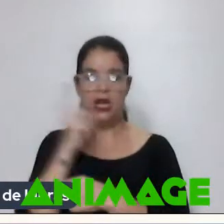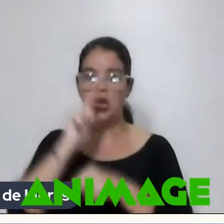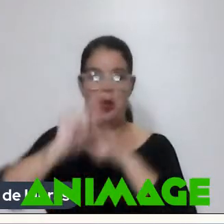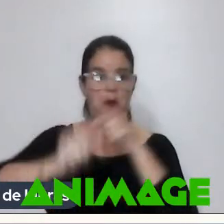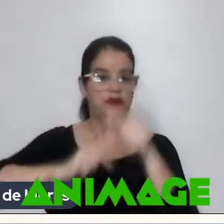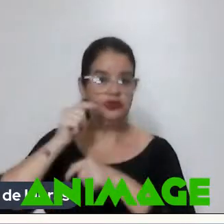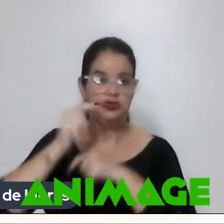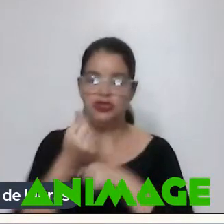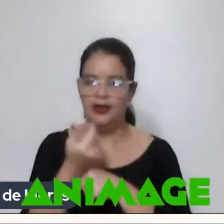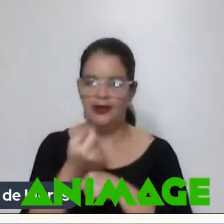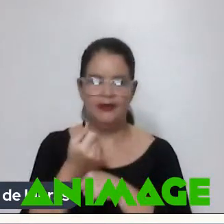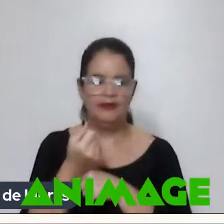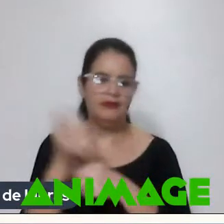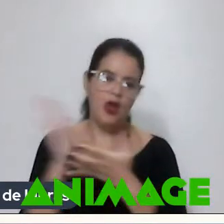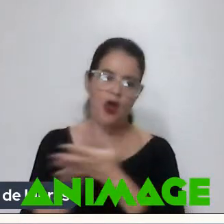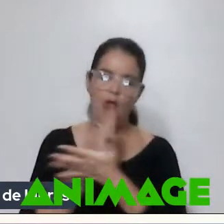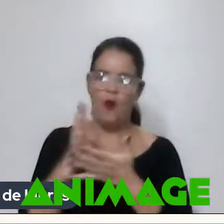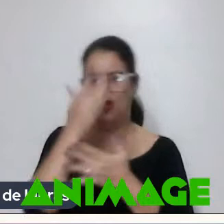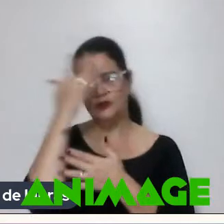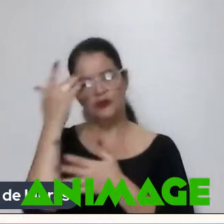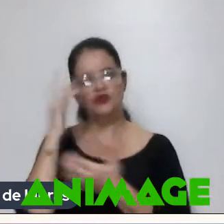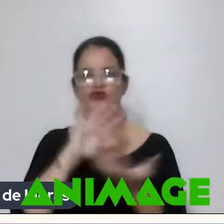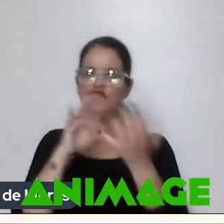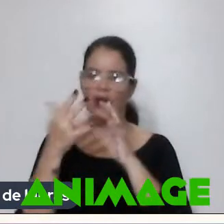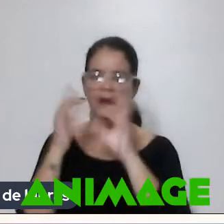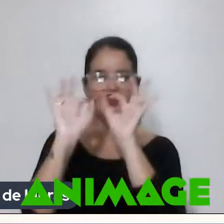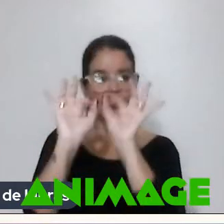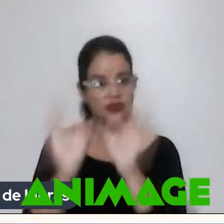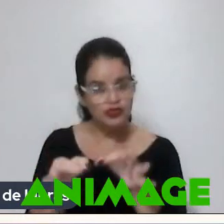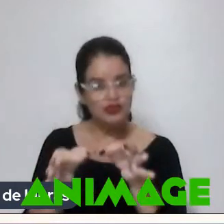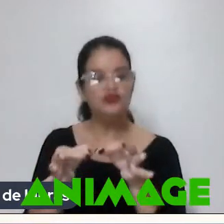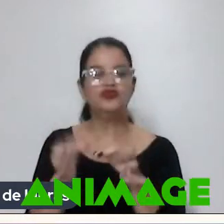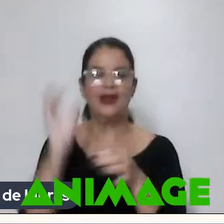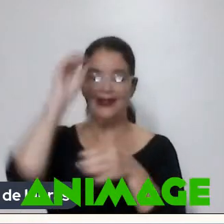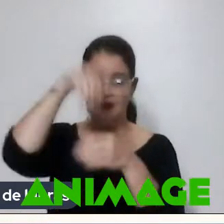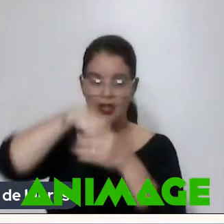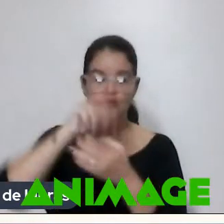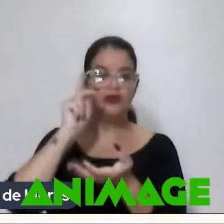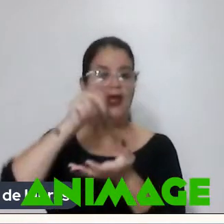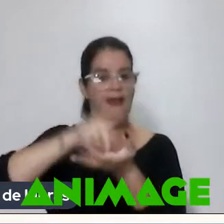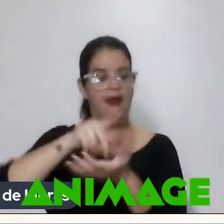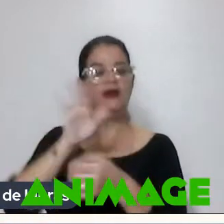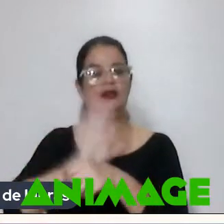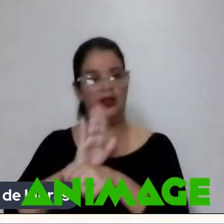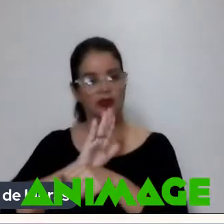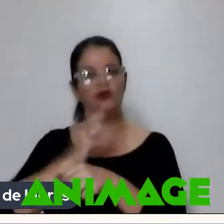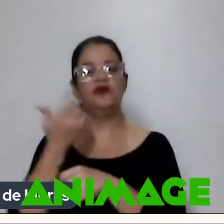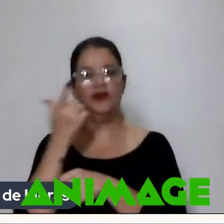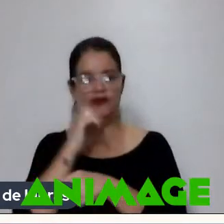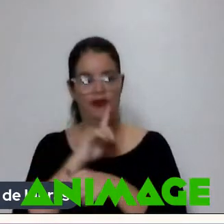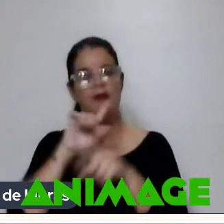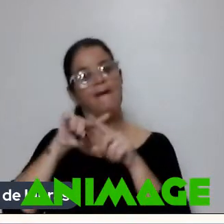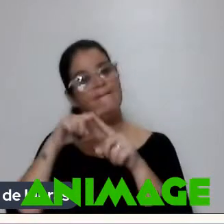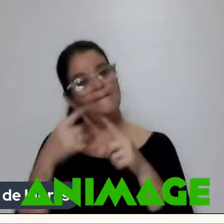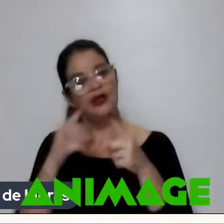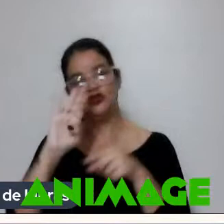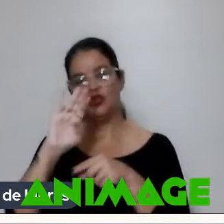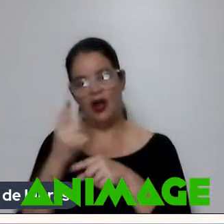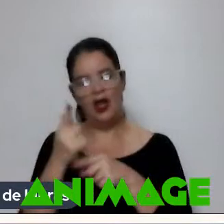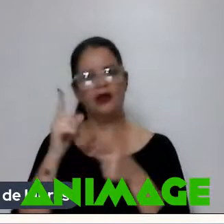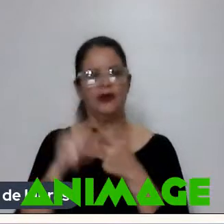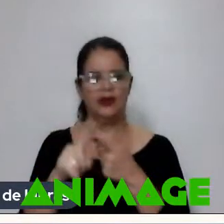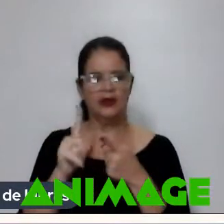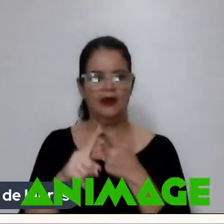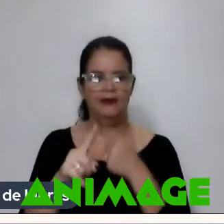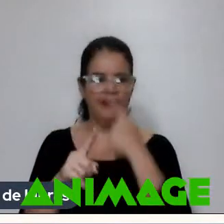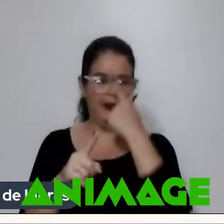pagou As pessoas Acho que de uma maneira Justa Dentro da realidade Do filme Mas Claro que também Com